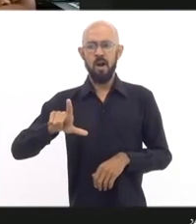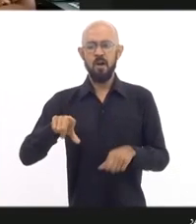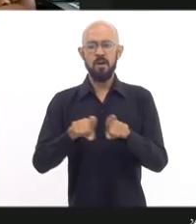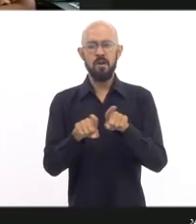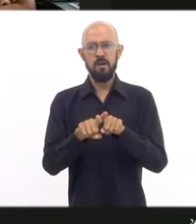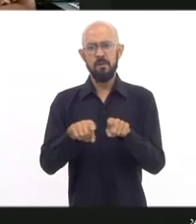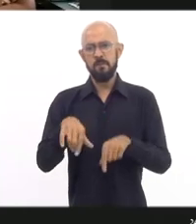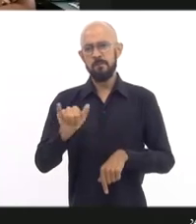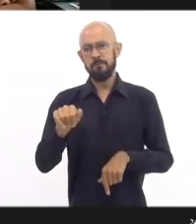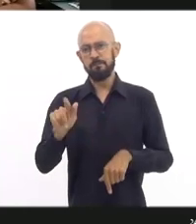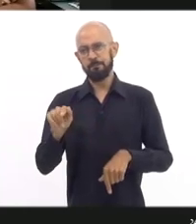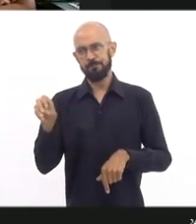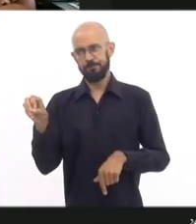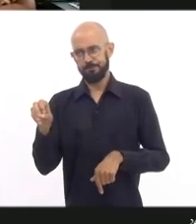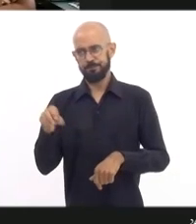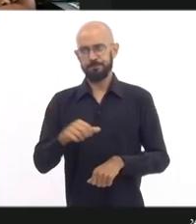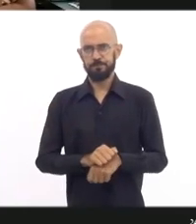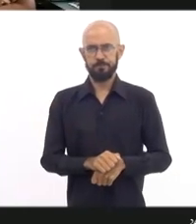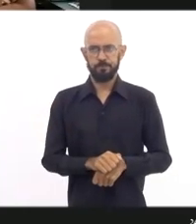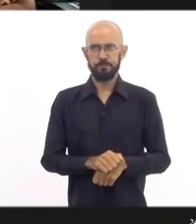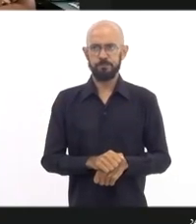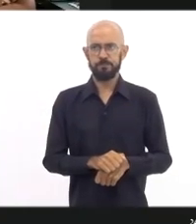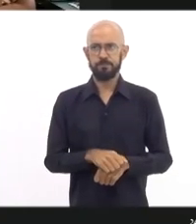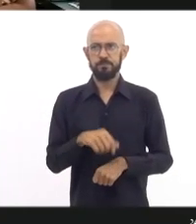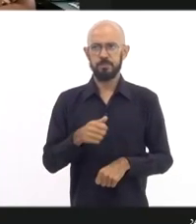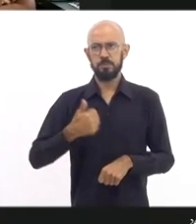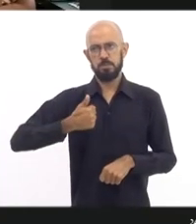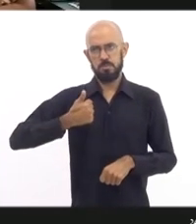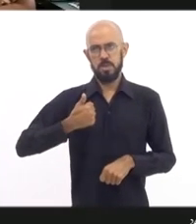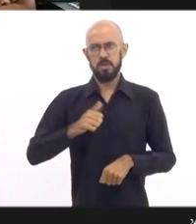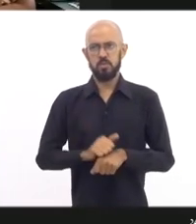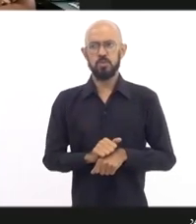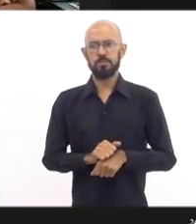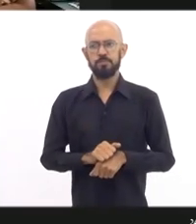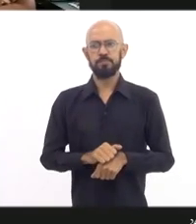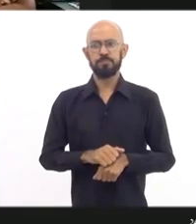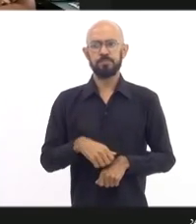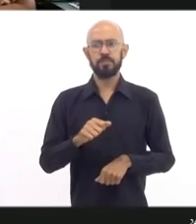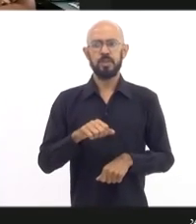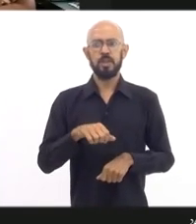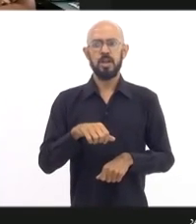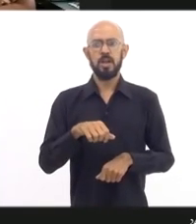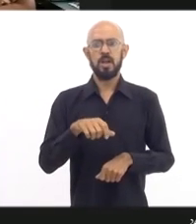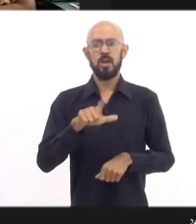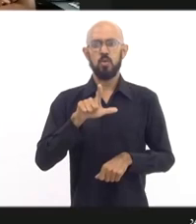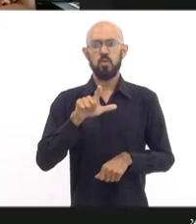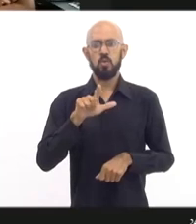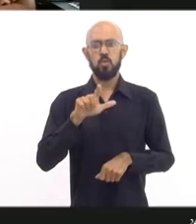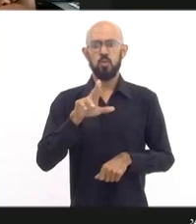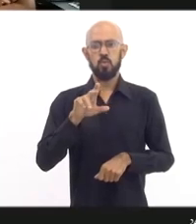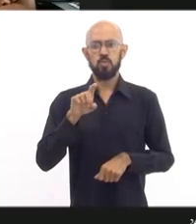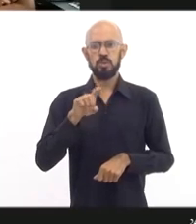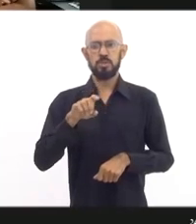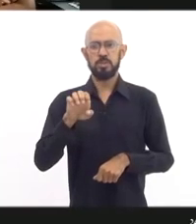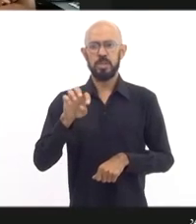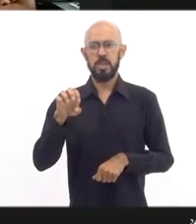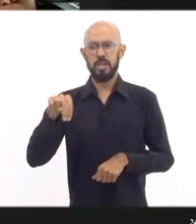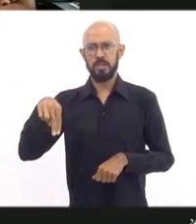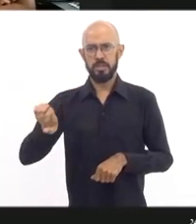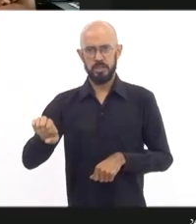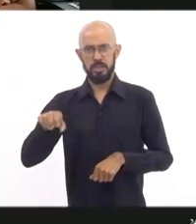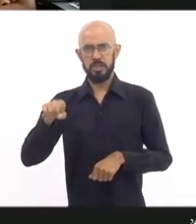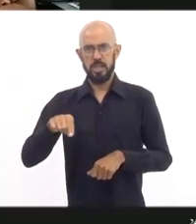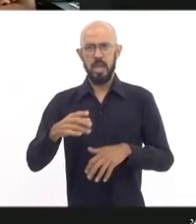viúva do Durval, e a Thaís, também viúva do